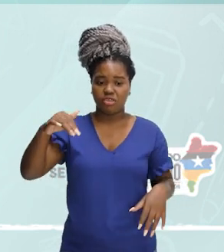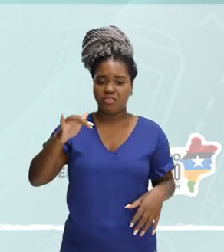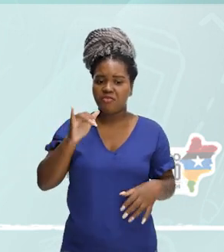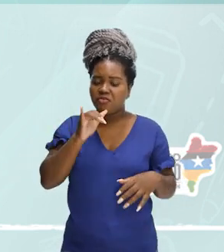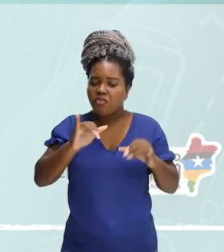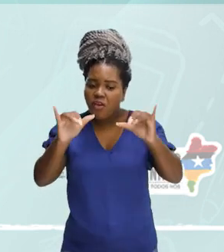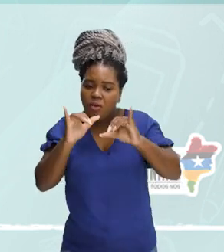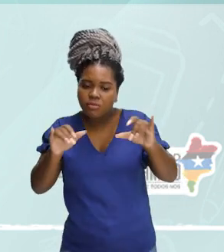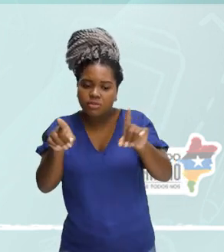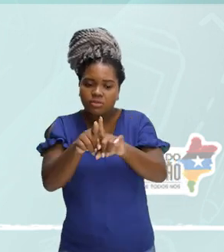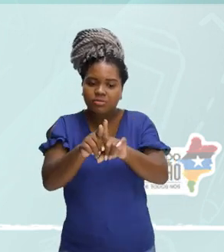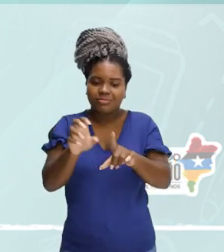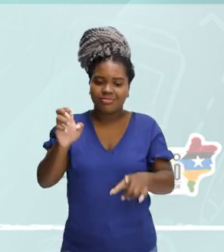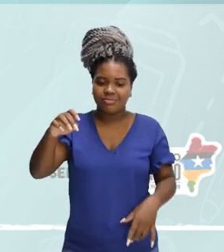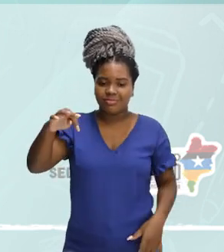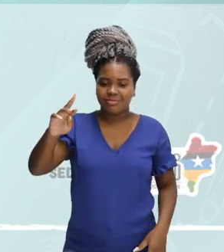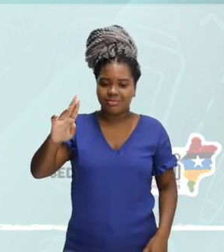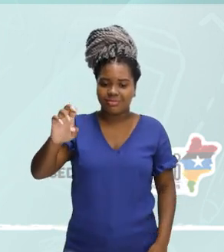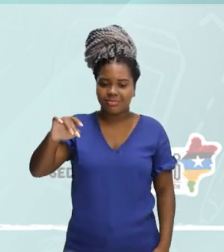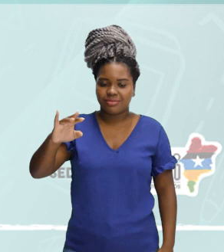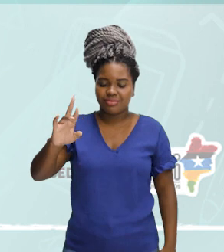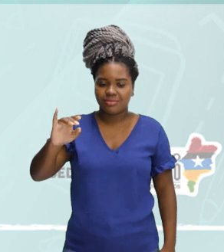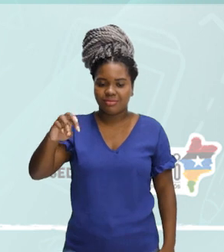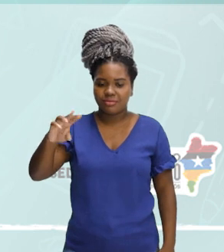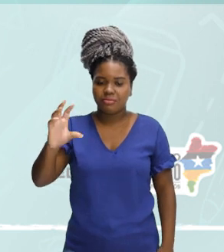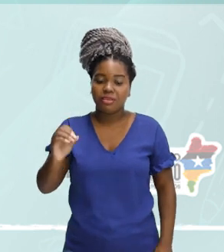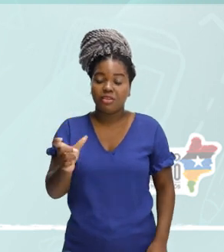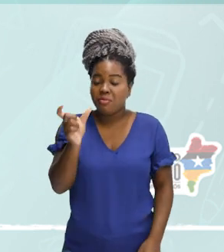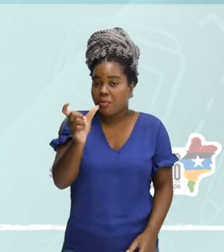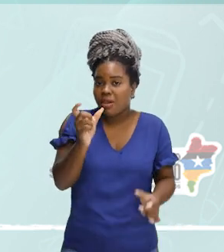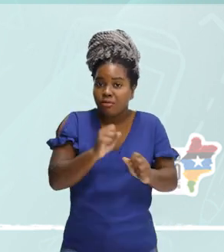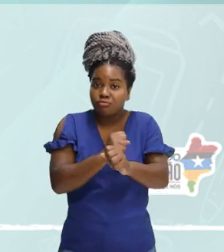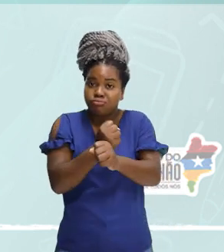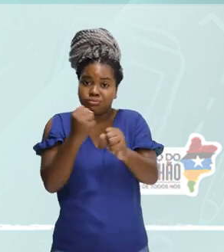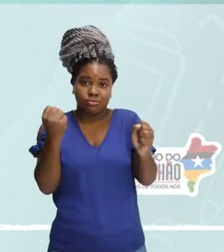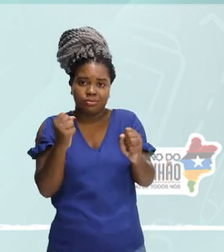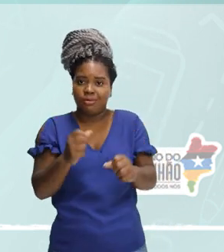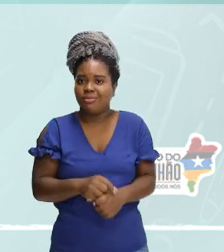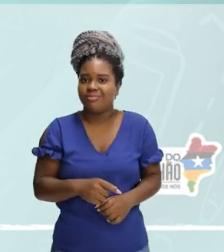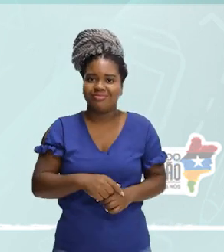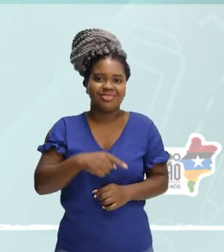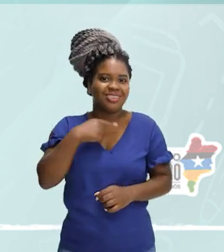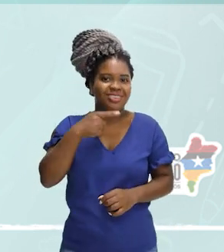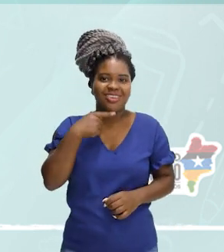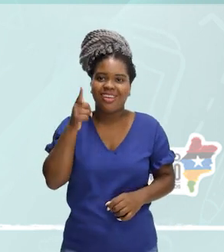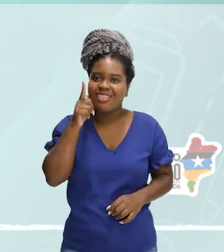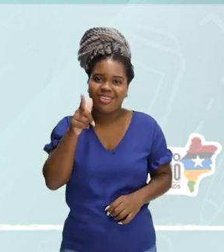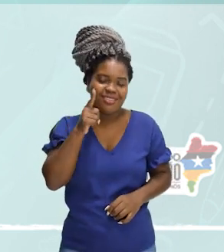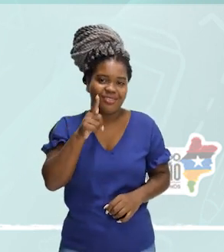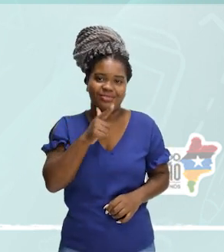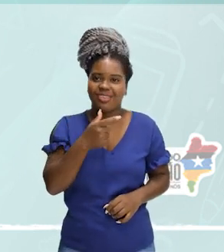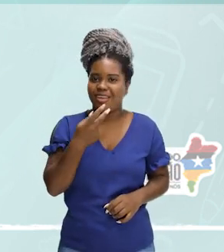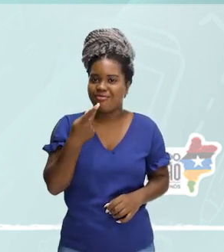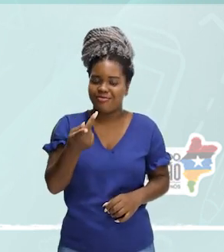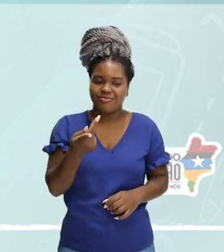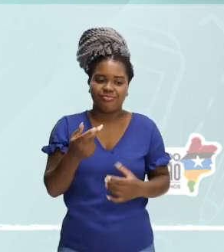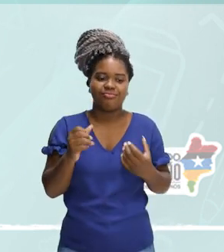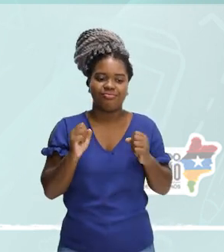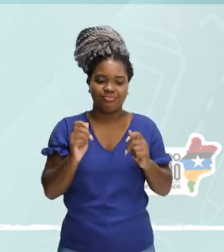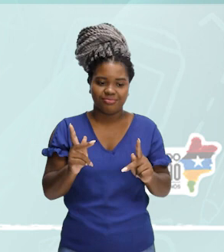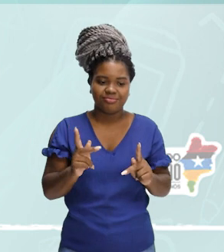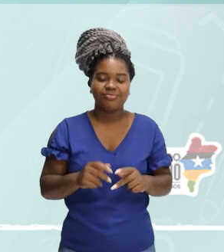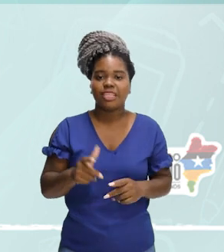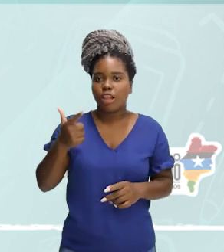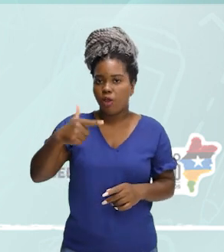infoentretenimento. É uma palavra bem extensa. Motor e pedal. Ciclomotor. Essa aqui é também